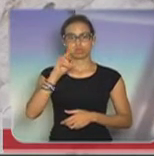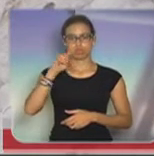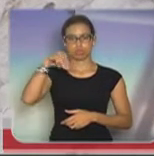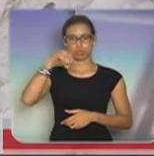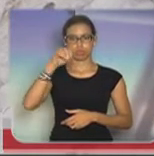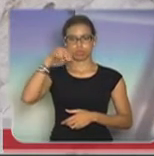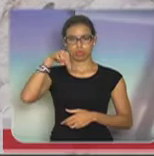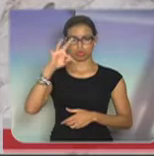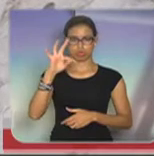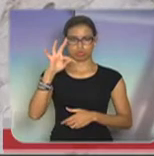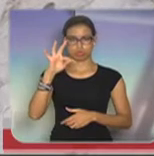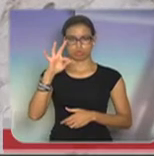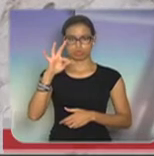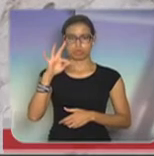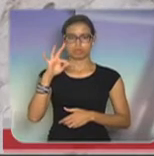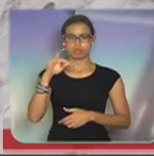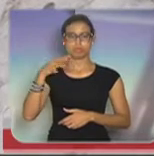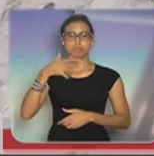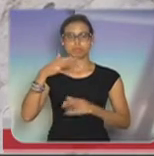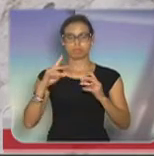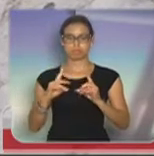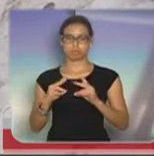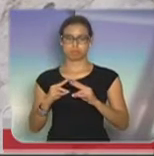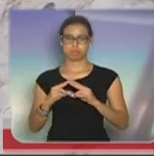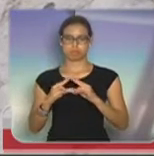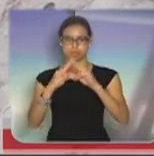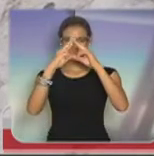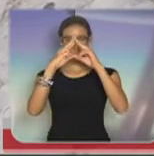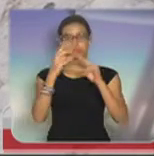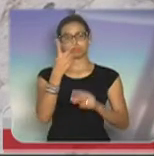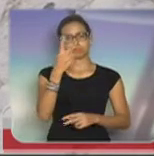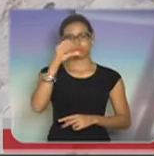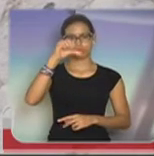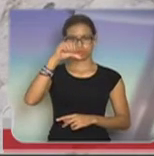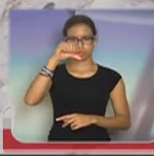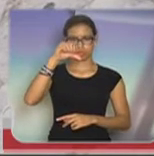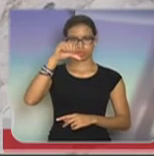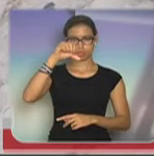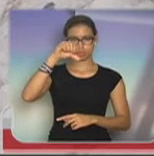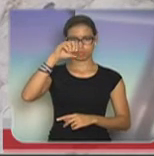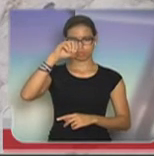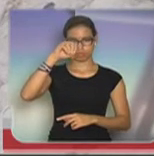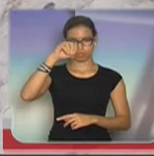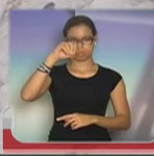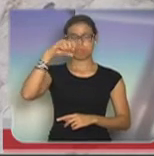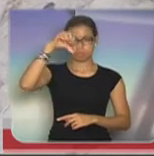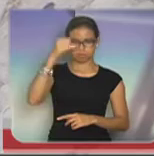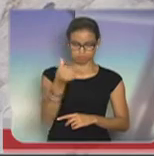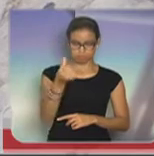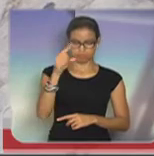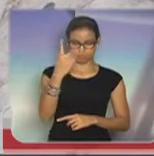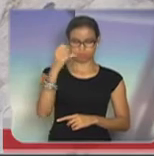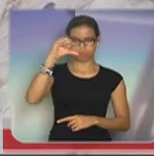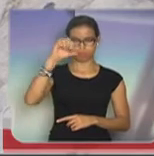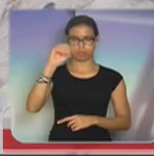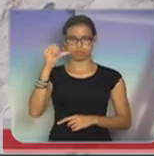1906. E nós tivemos aqui a presença do major Brigadeiro do Ar,